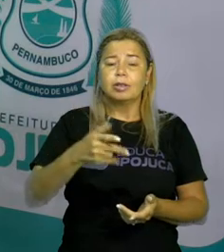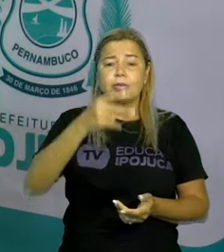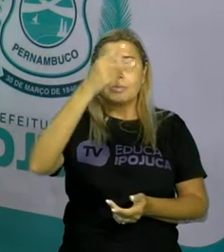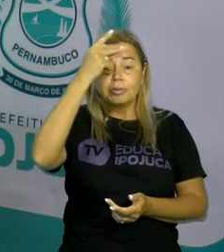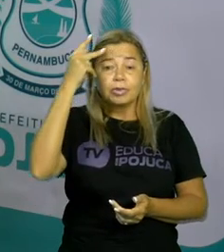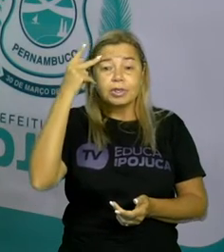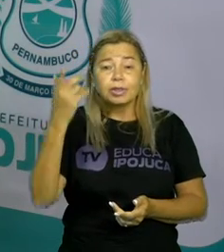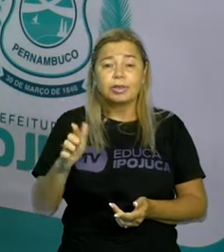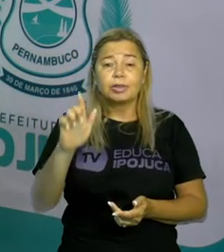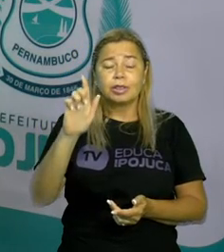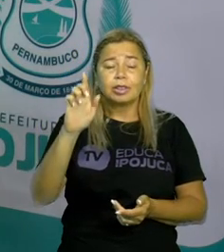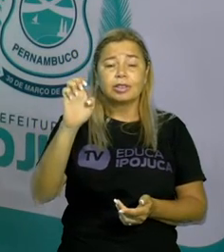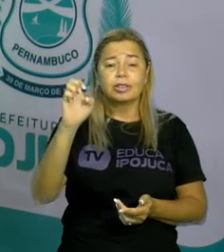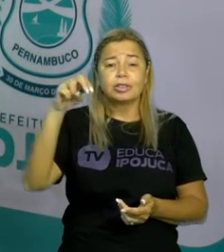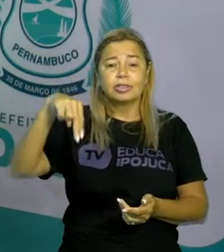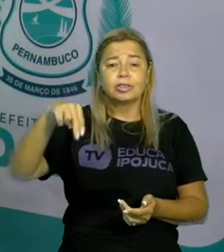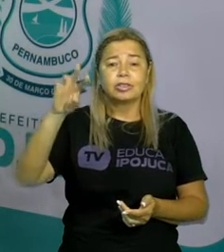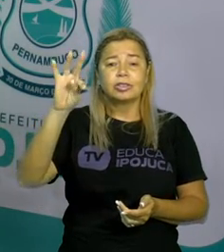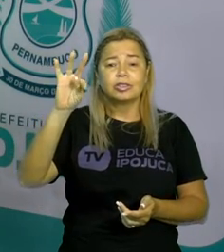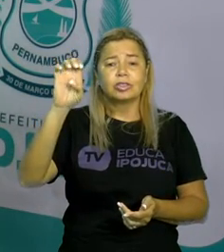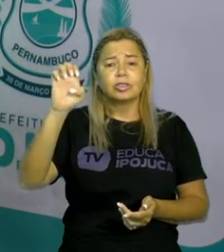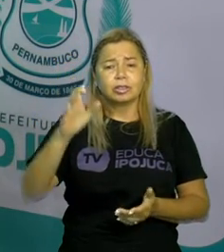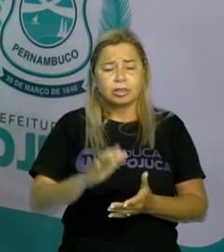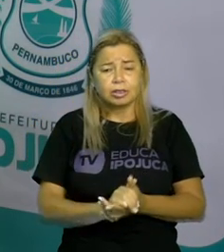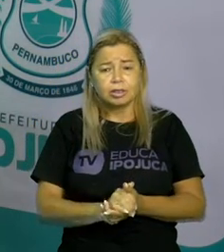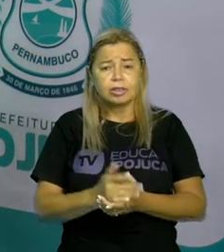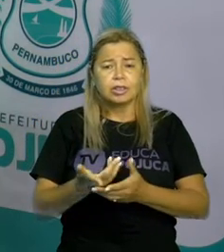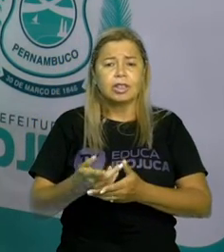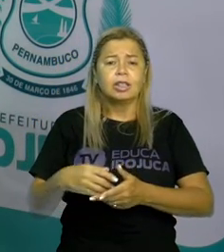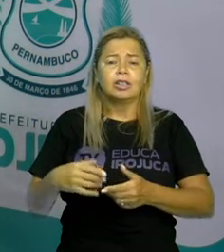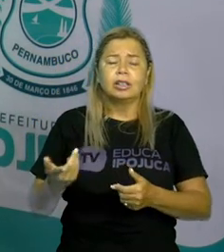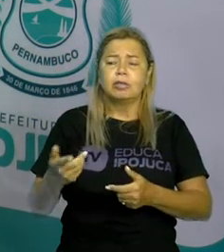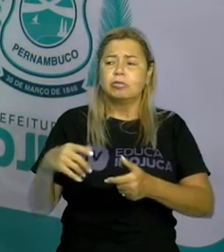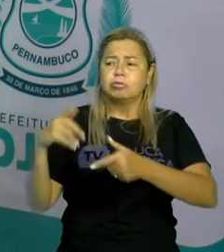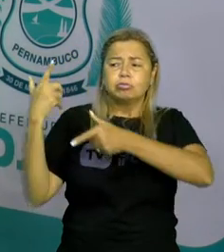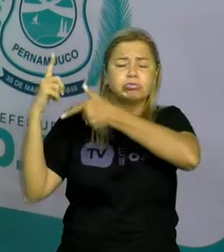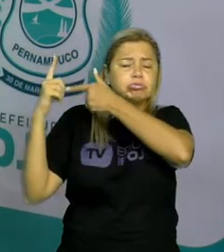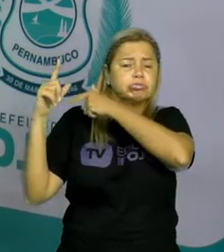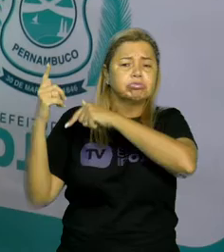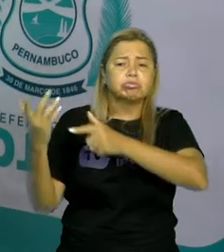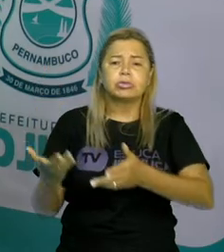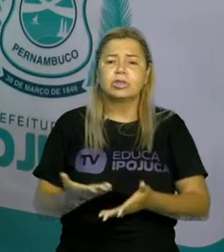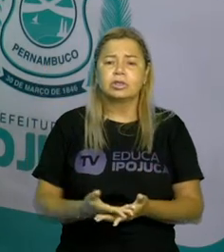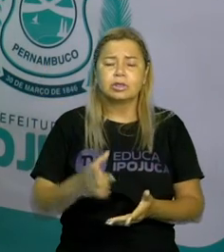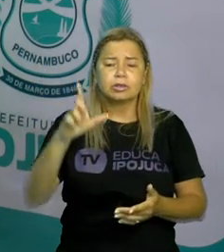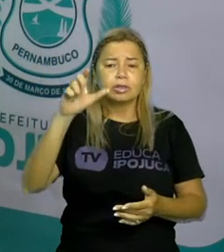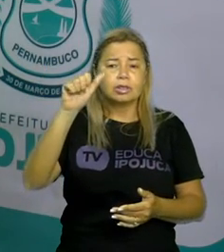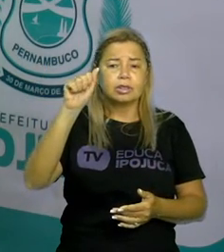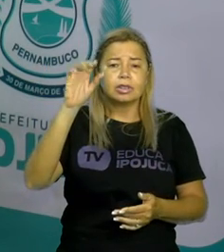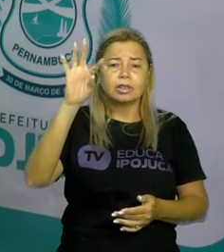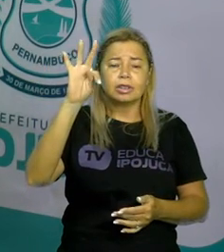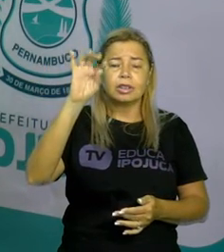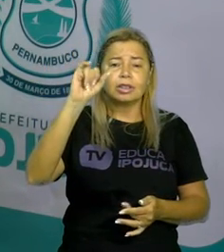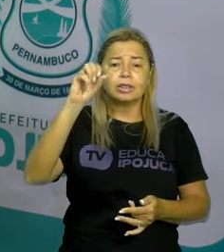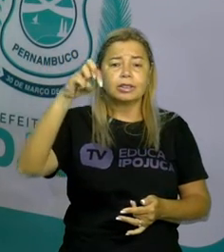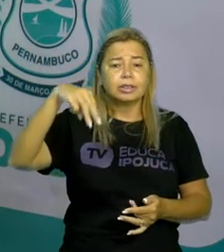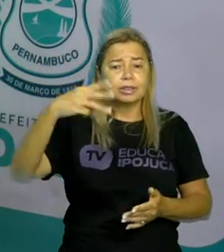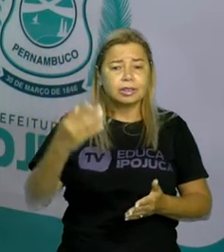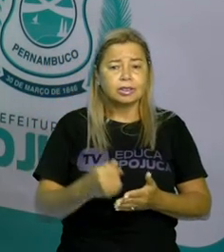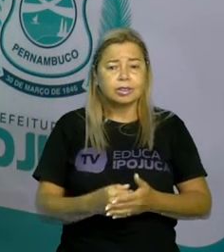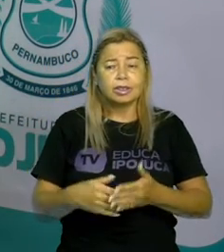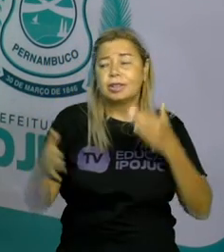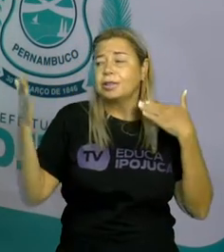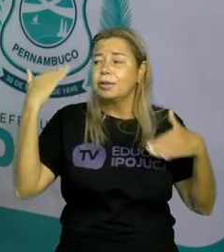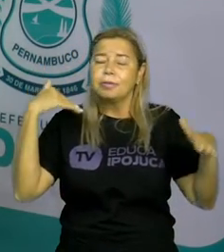Então, essas duas palavras, ela vem de origem mais ou menos do início, né? Do latim. Por que passeio é grafado com SS